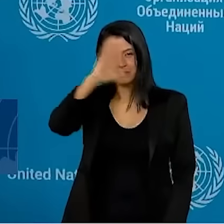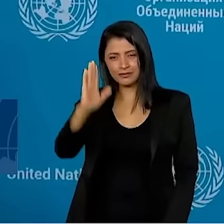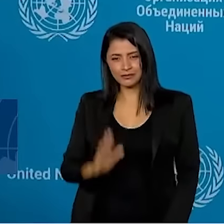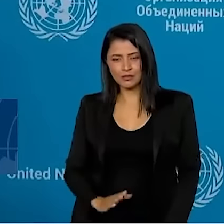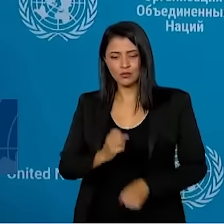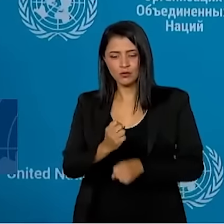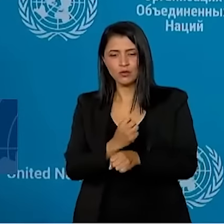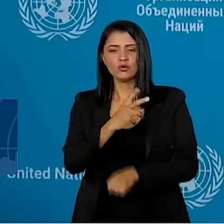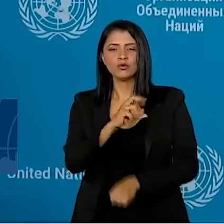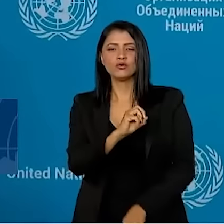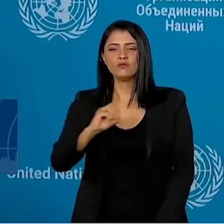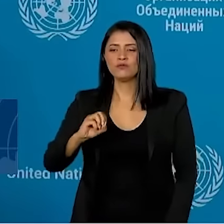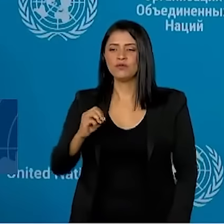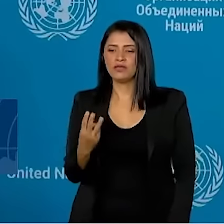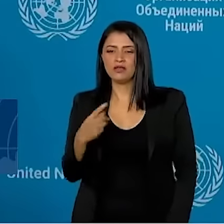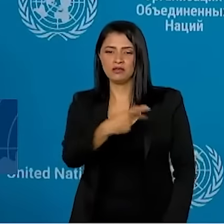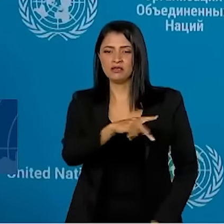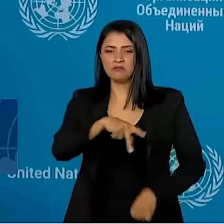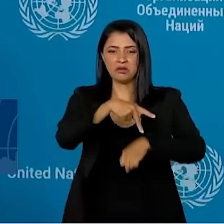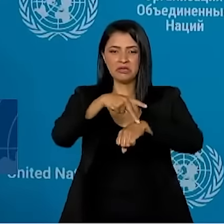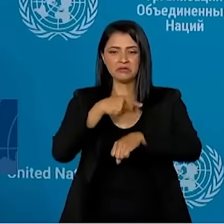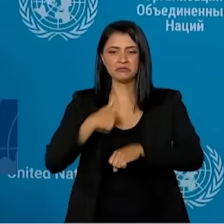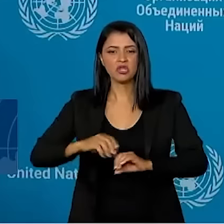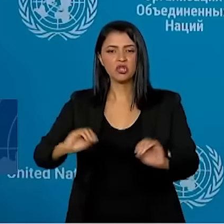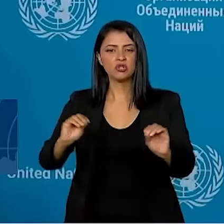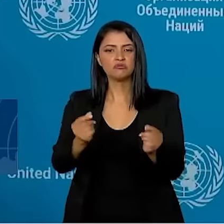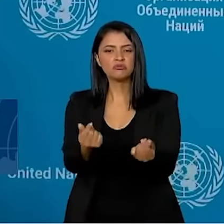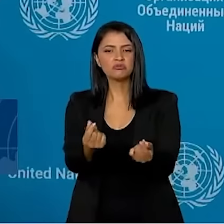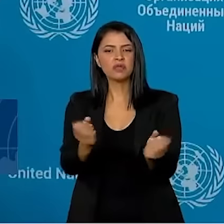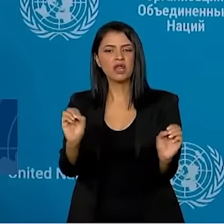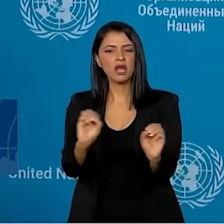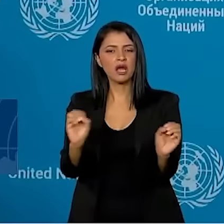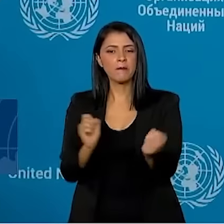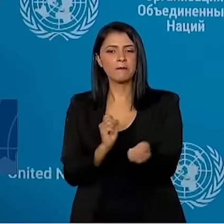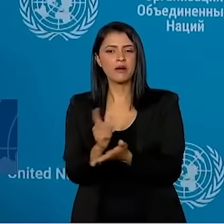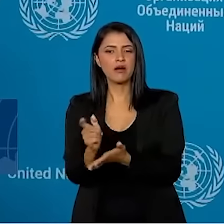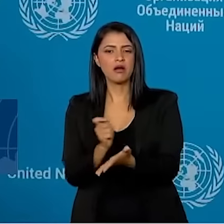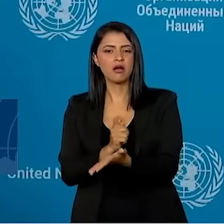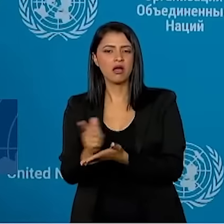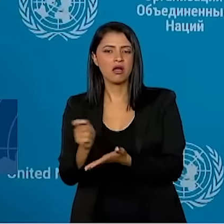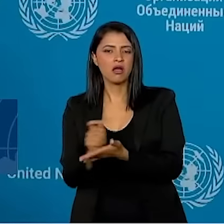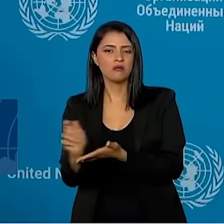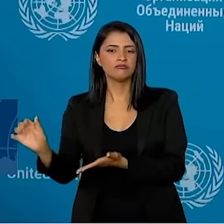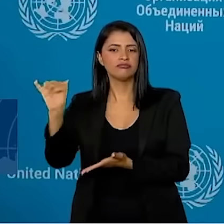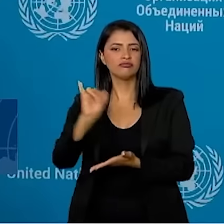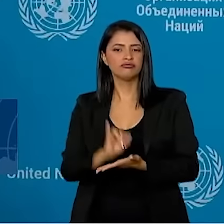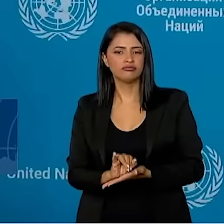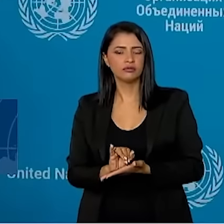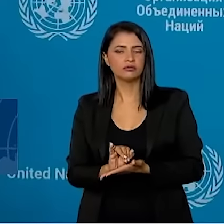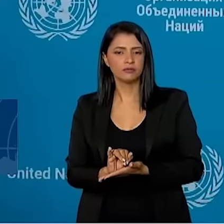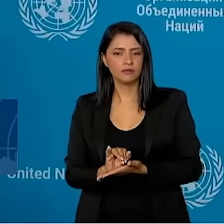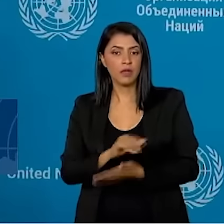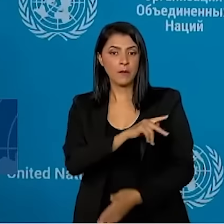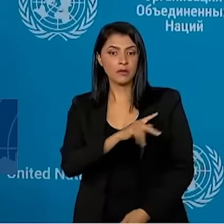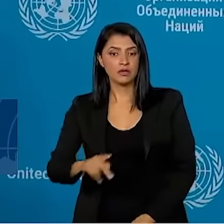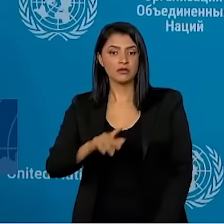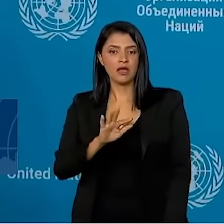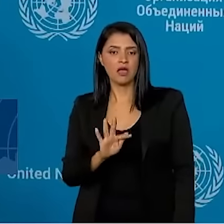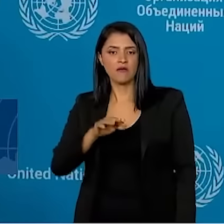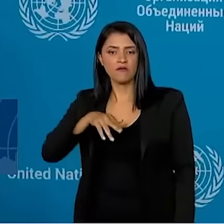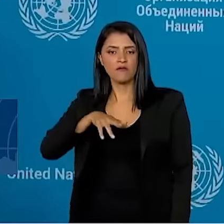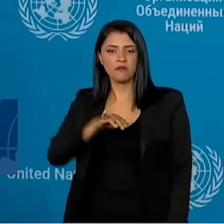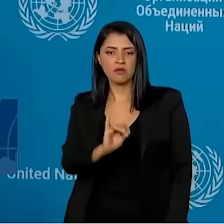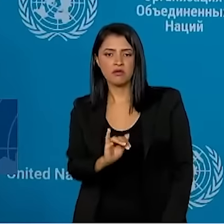país não tinha dinheiro para pagar as suas importações. O presidente do FMI